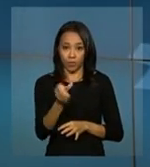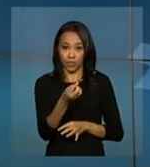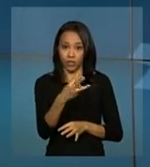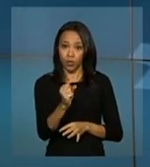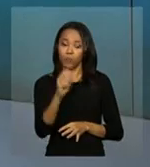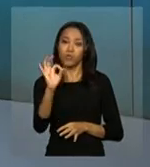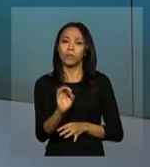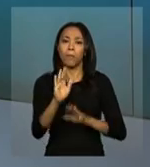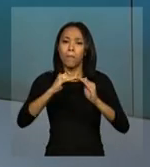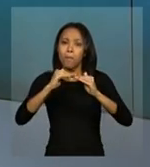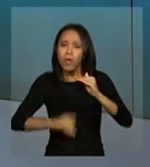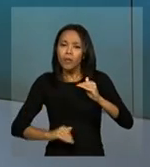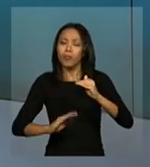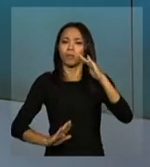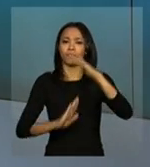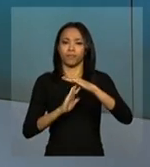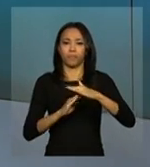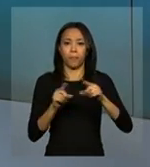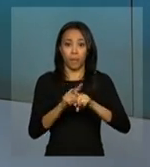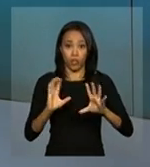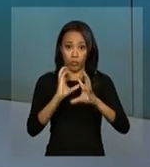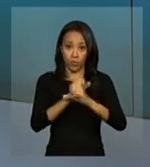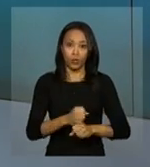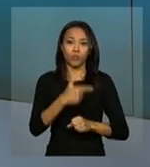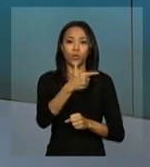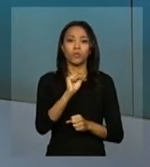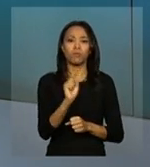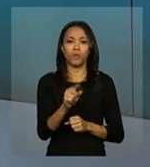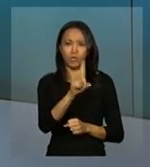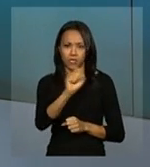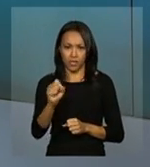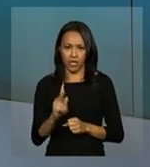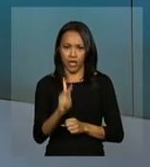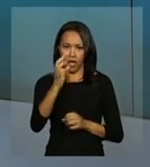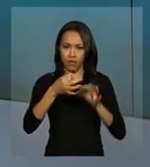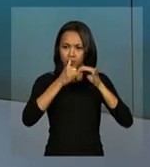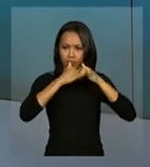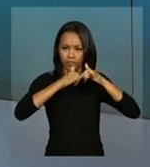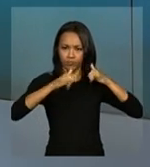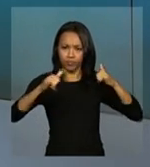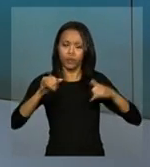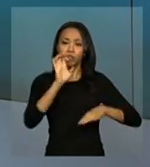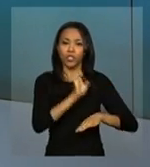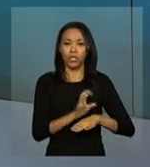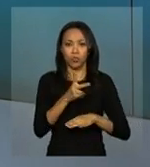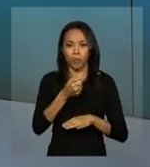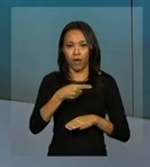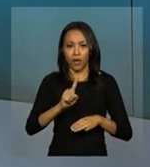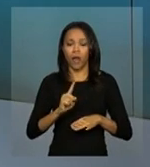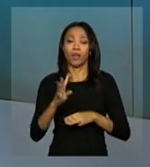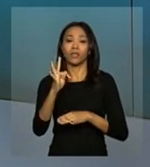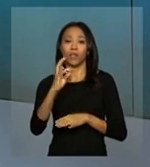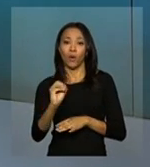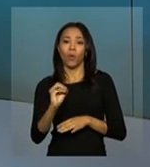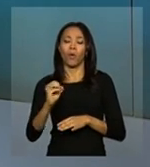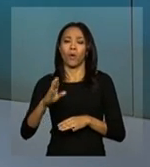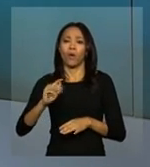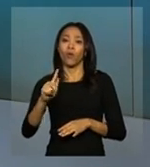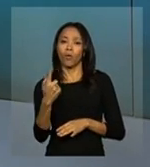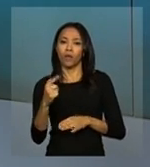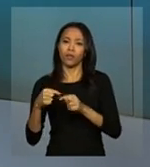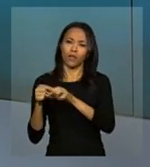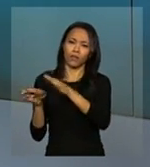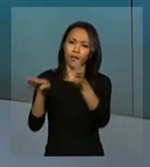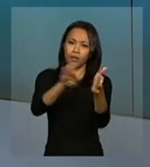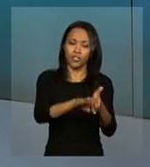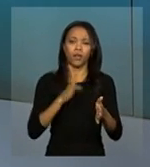governo. No total, a linha terá 2.100 km de extensão e vai passar pelos estados do Pará, Tocantins, Goiás até chegar